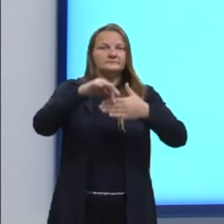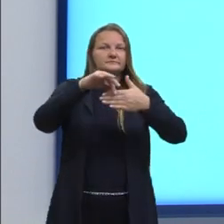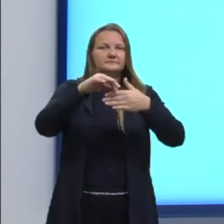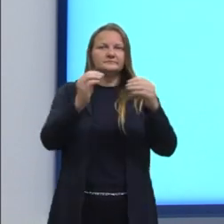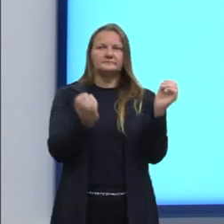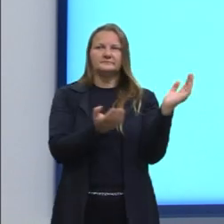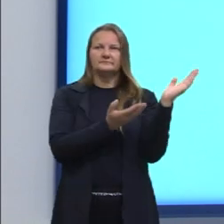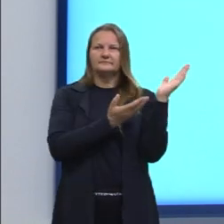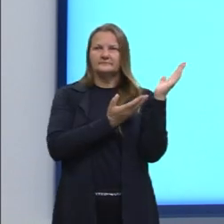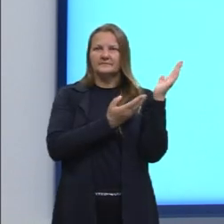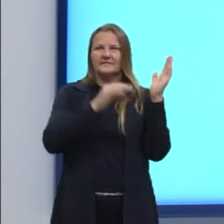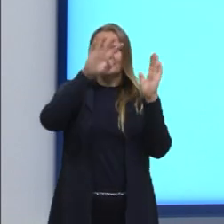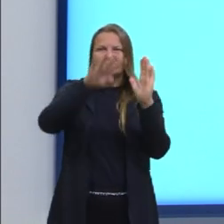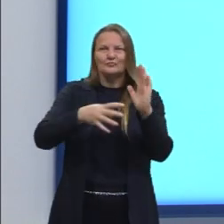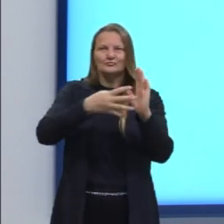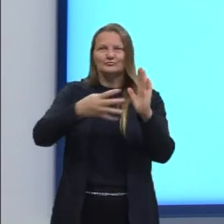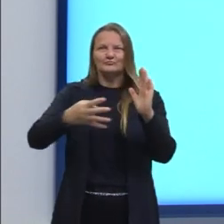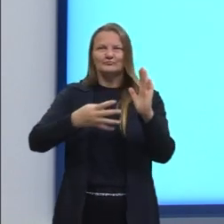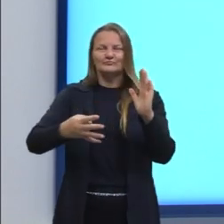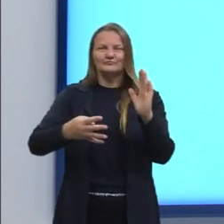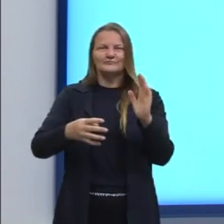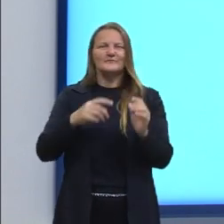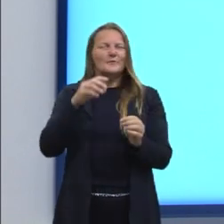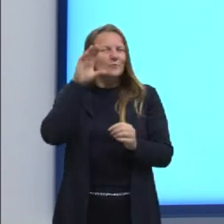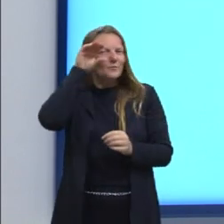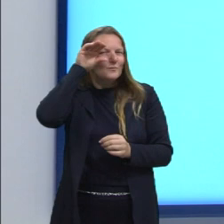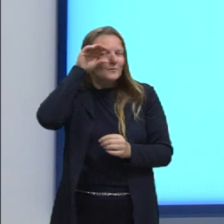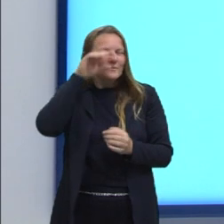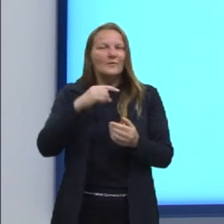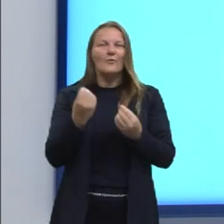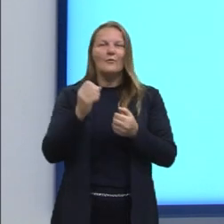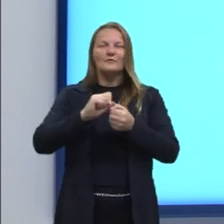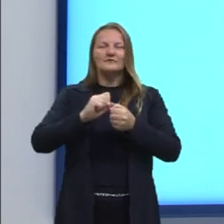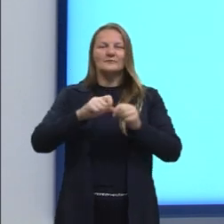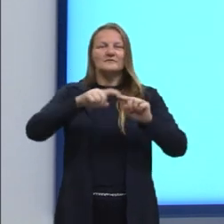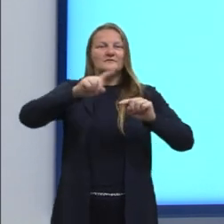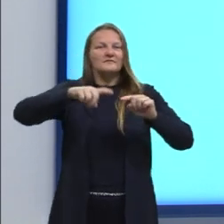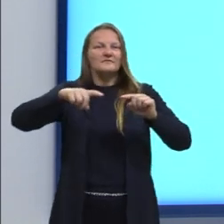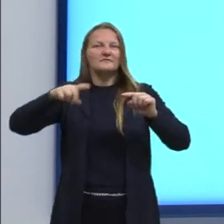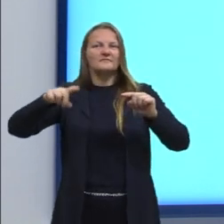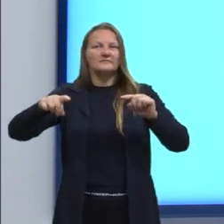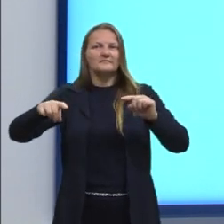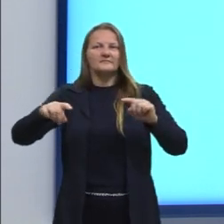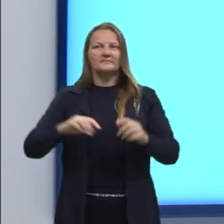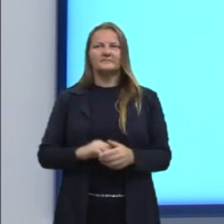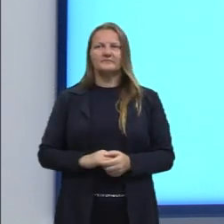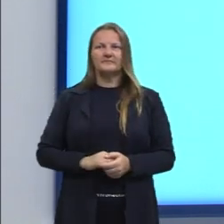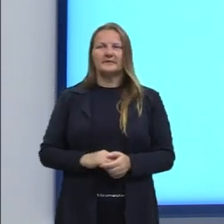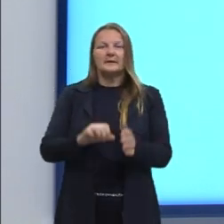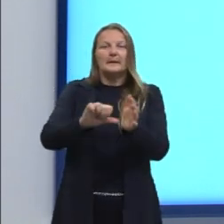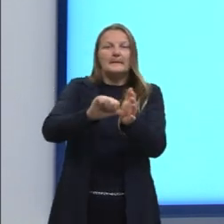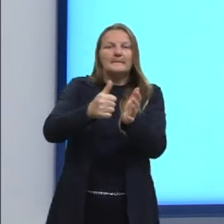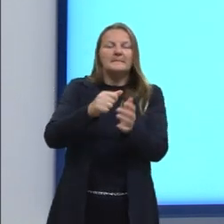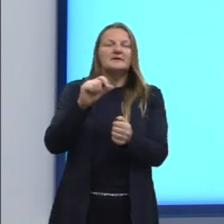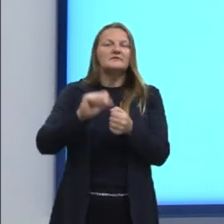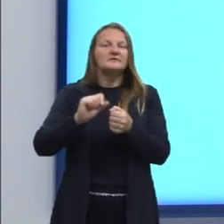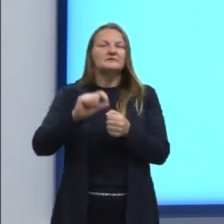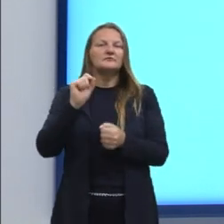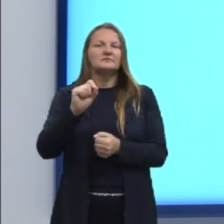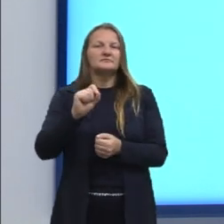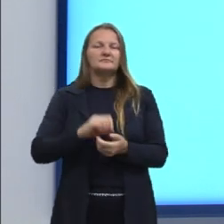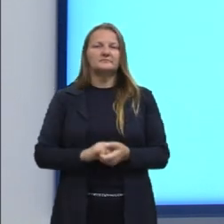nossa tabela porque em cima dela a gente consegue determinar as variações. Primeira coisa, gente, vamos